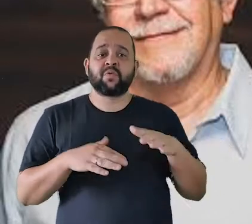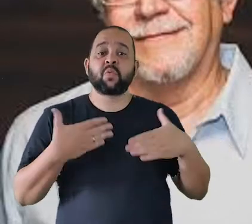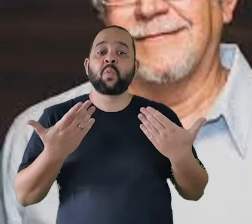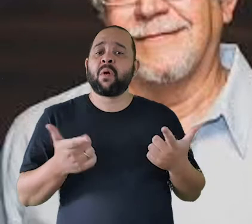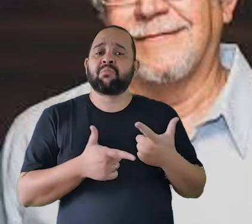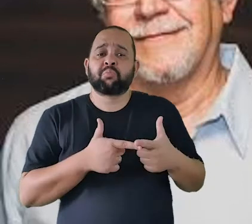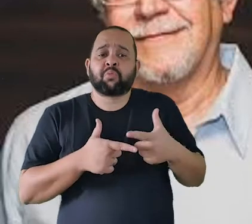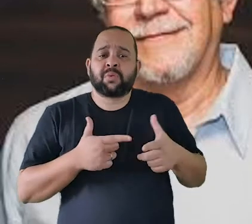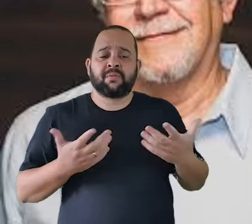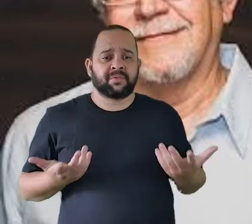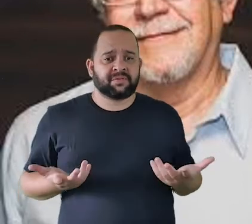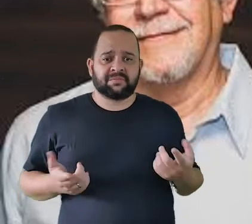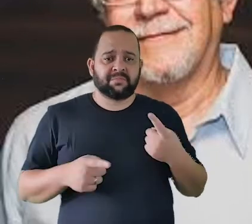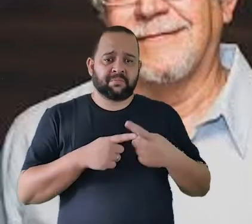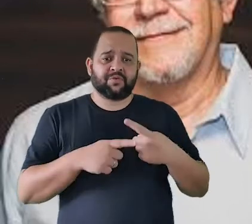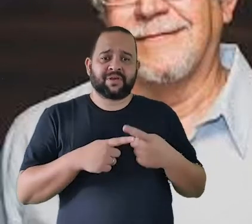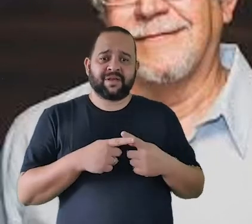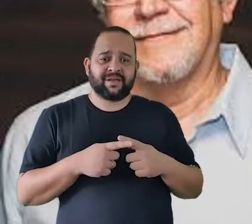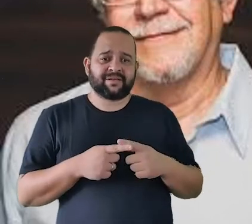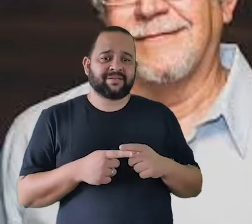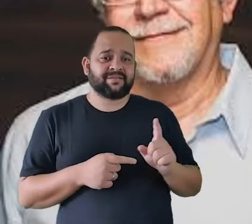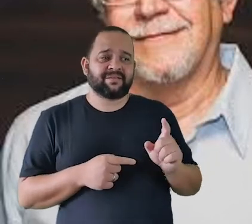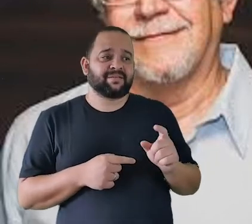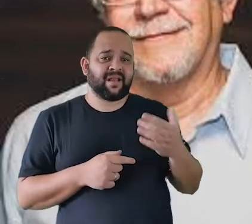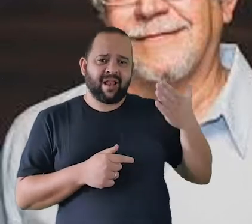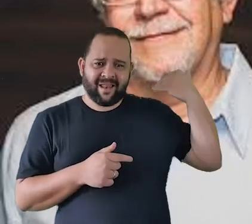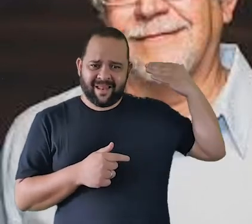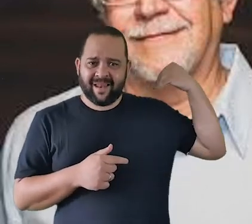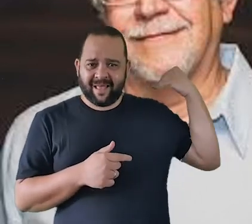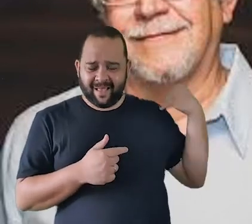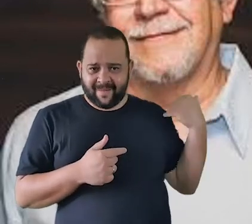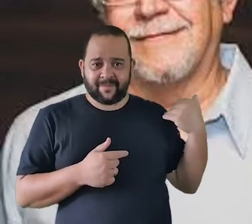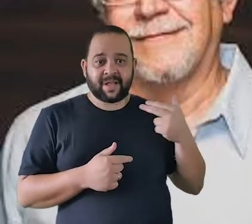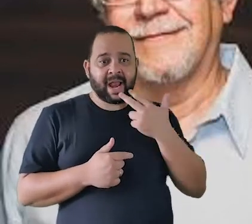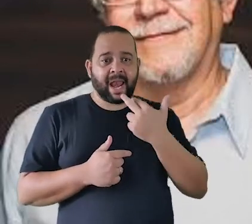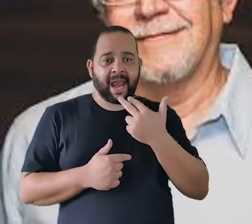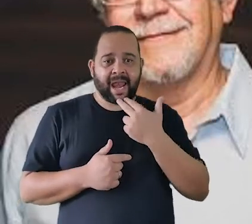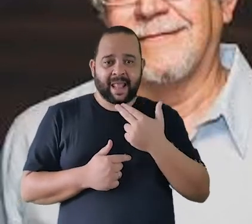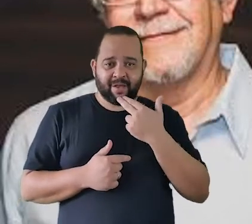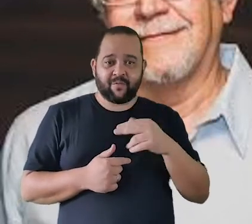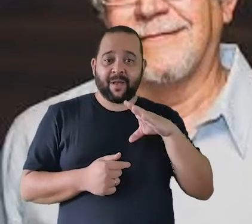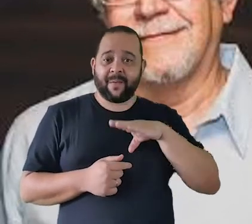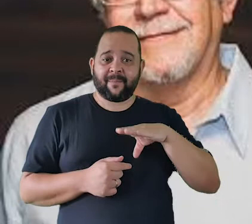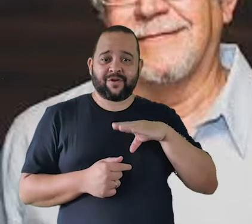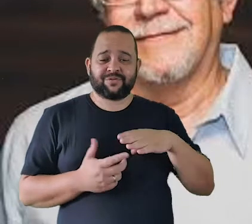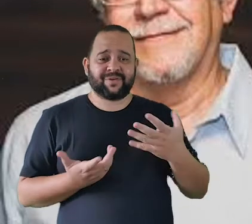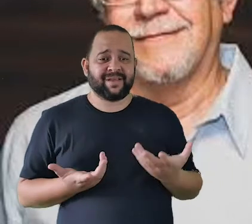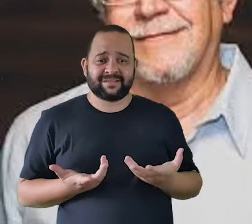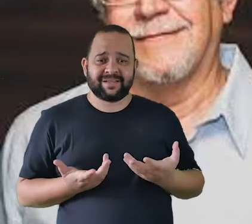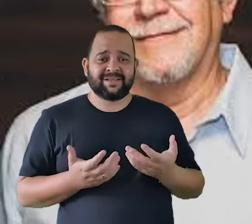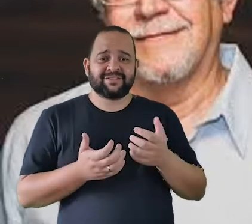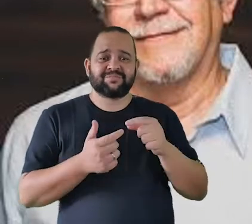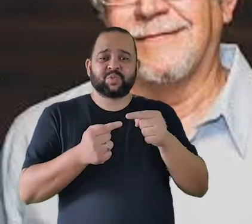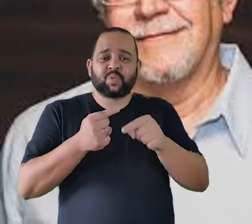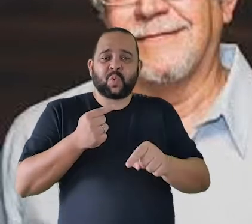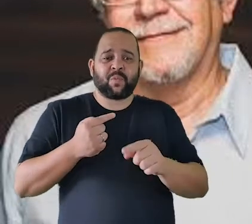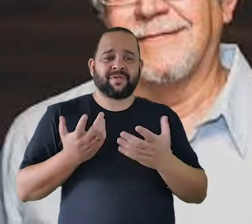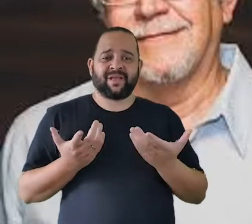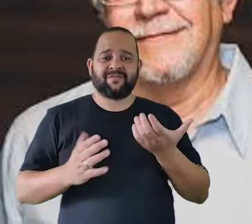época que a língua portuguesa era uma língua adequada para o bel canto.